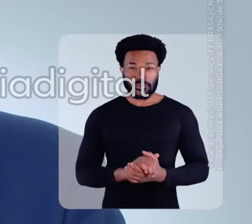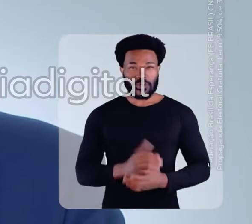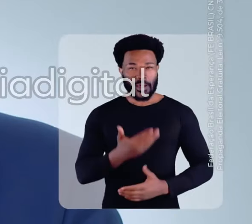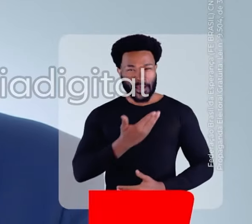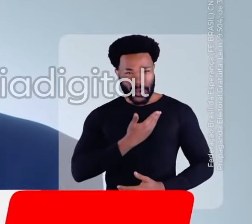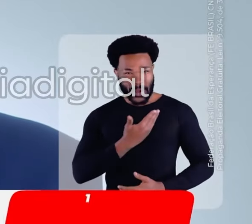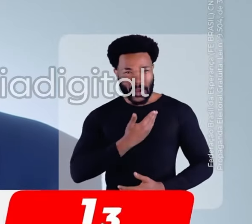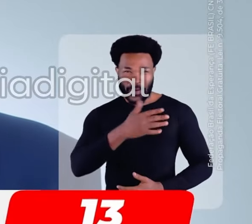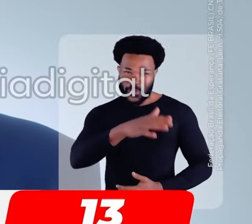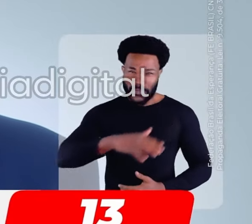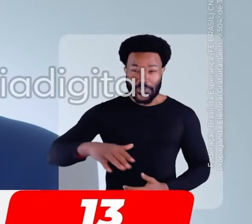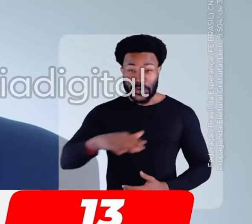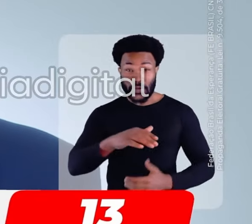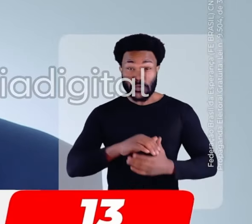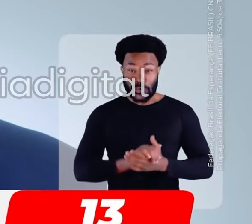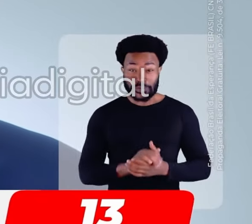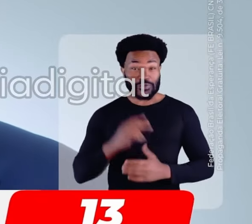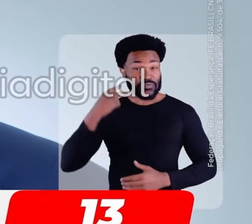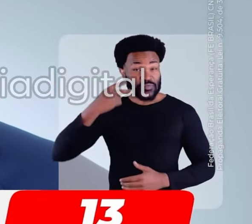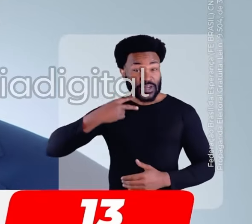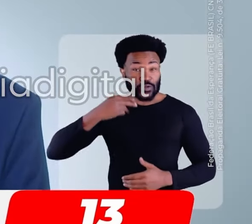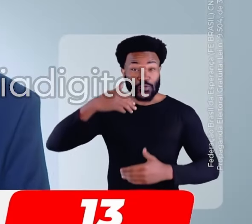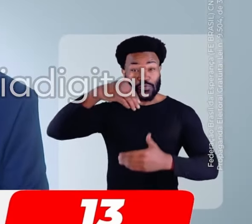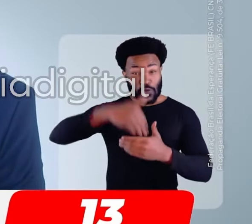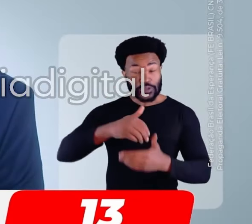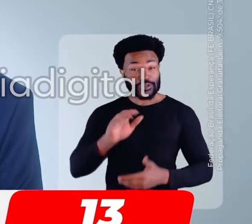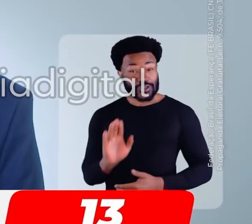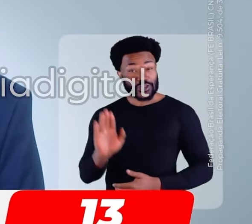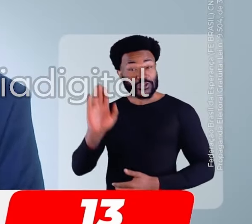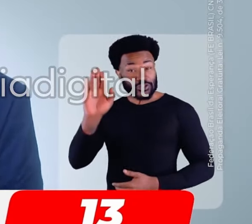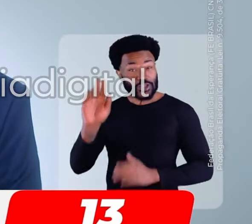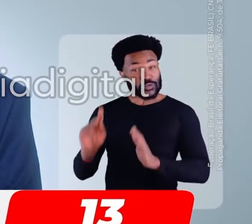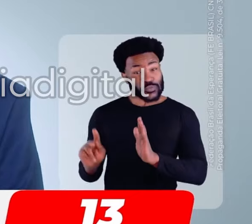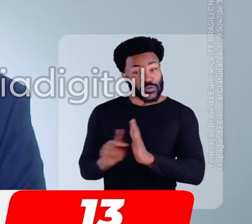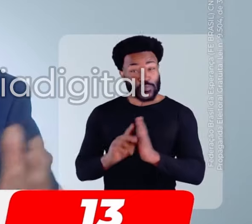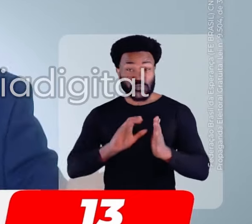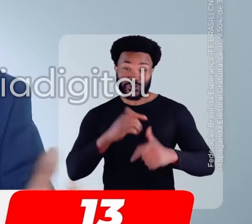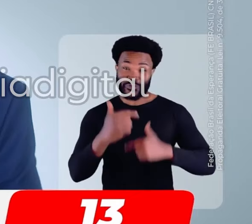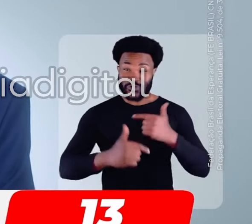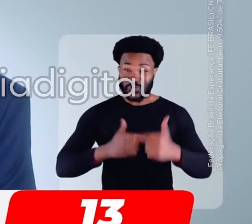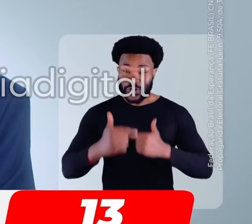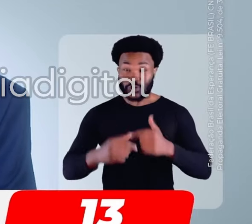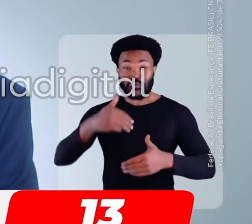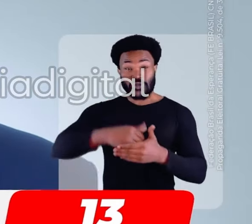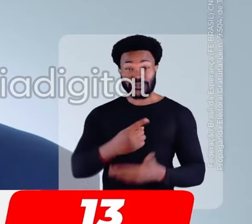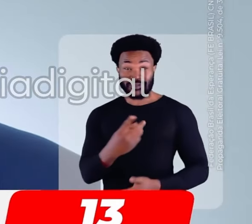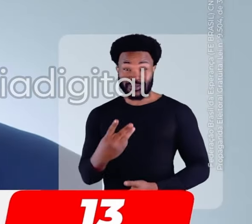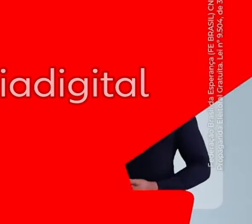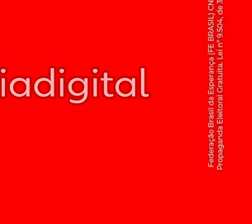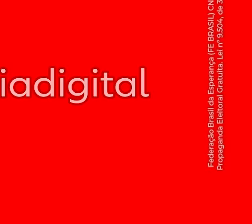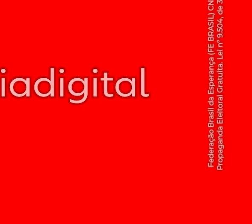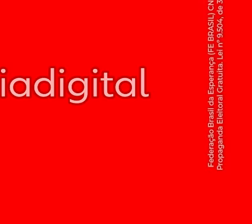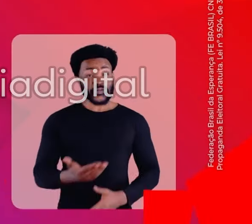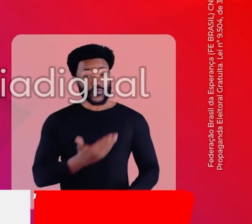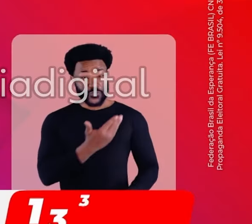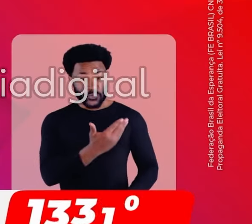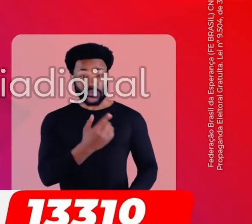Minhas amigas e meus amigos, para vereador, vote nos candidatos e candidatas do Partido dos Trabalhadores. Vote 13.